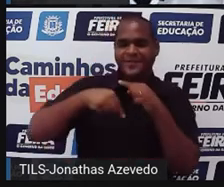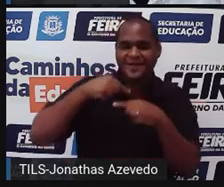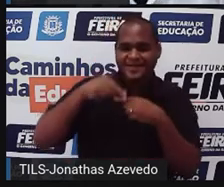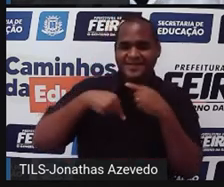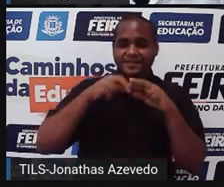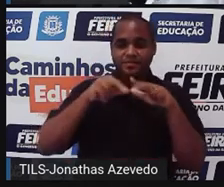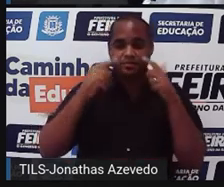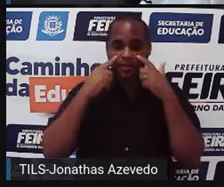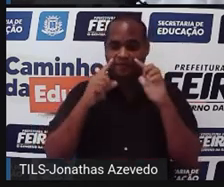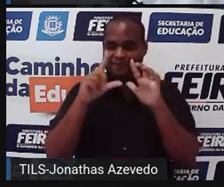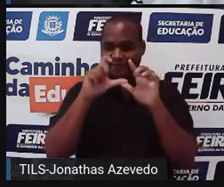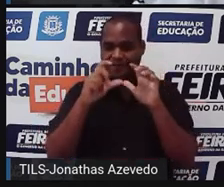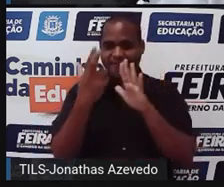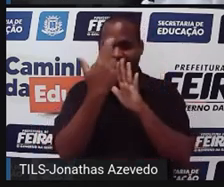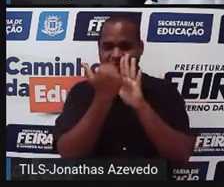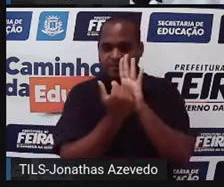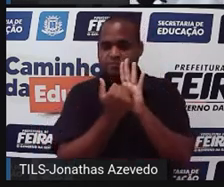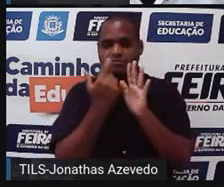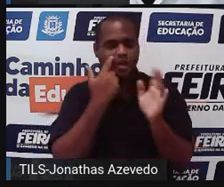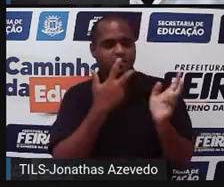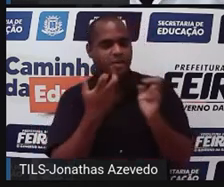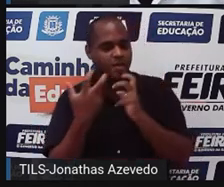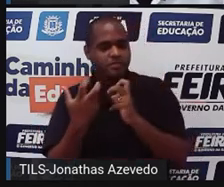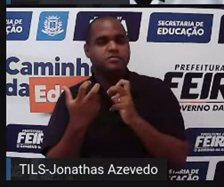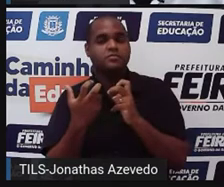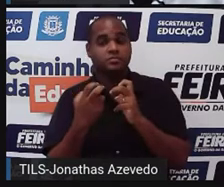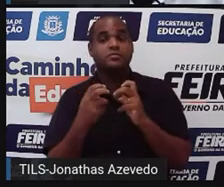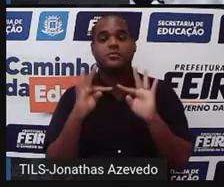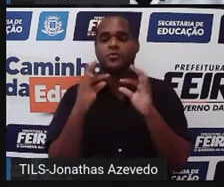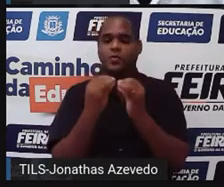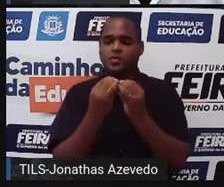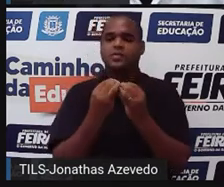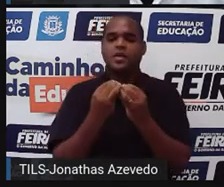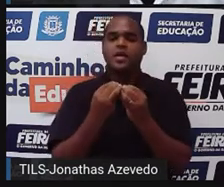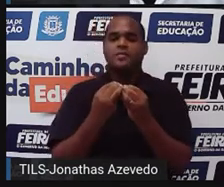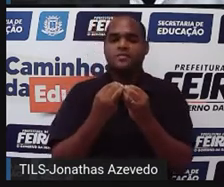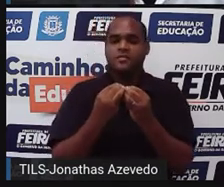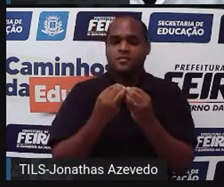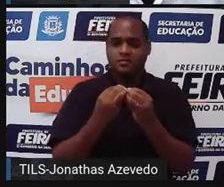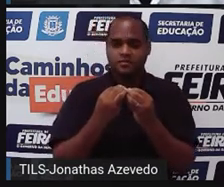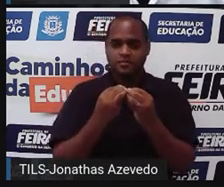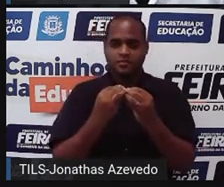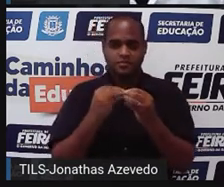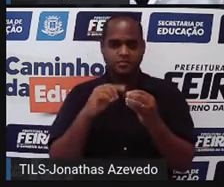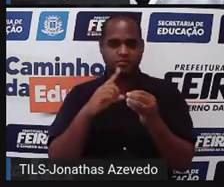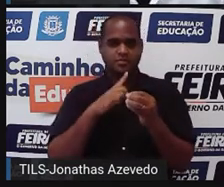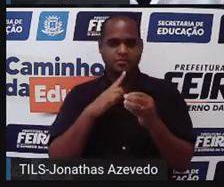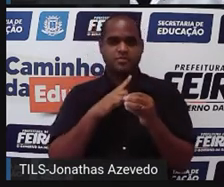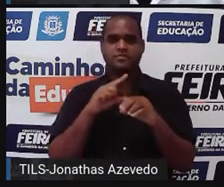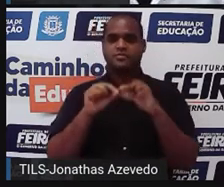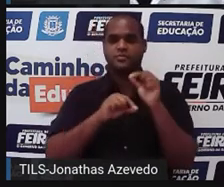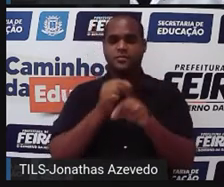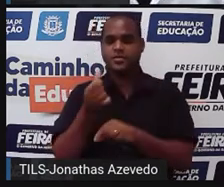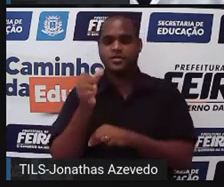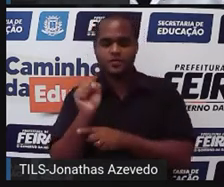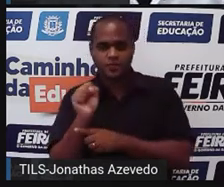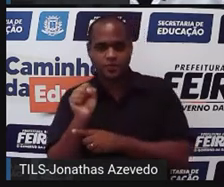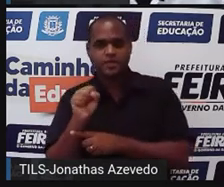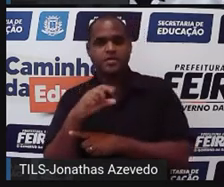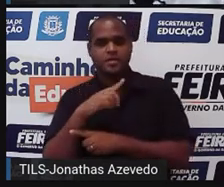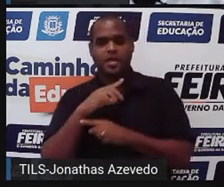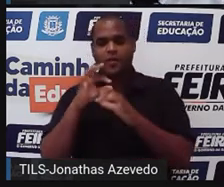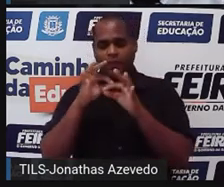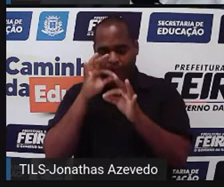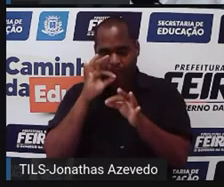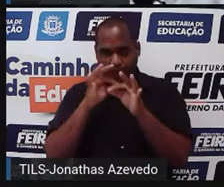como está ali nas figuras, a gente já observou. Ao todo foram 68 canudos e no final